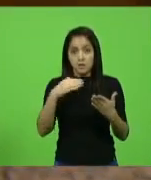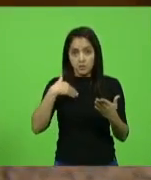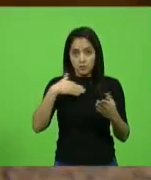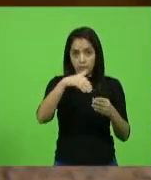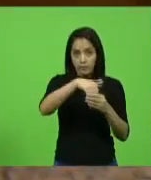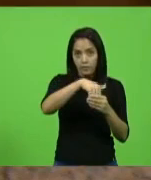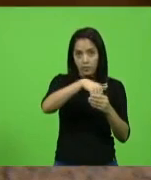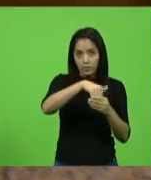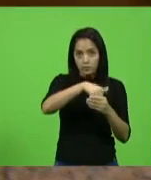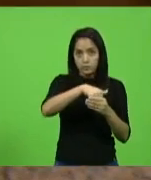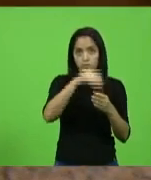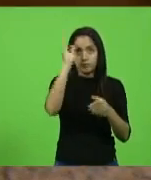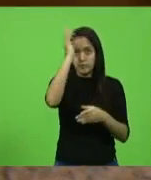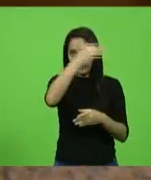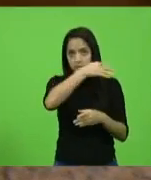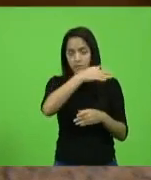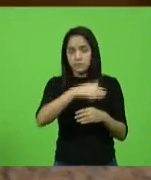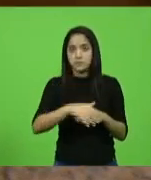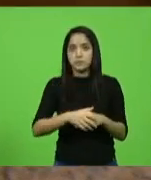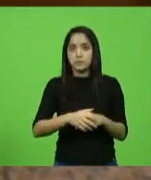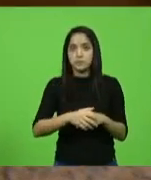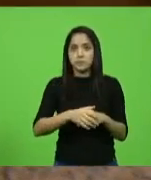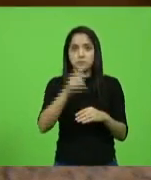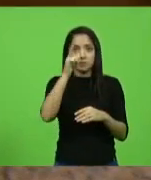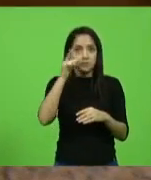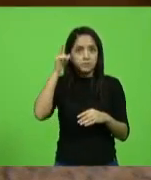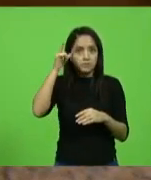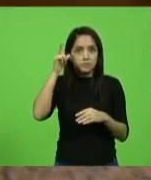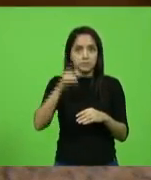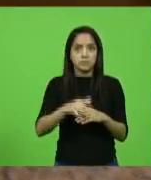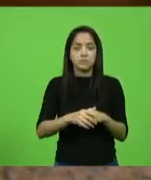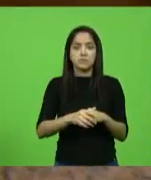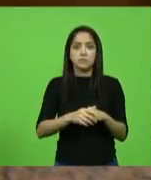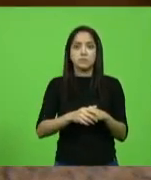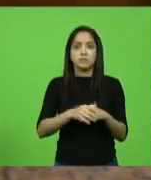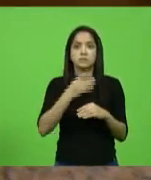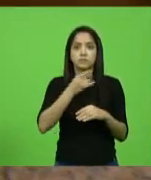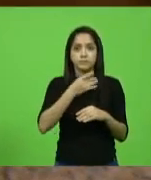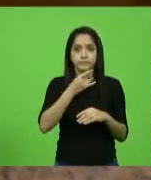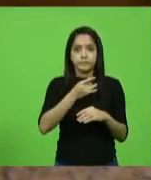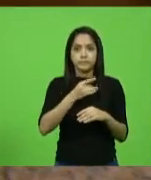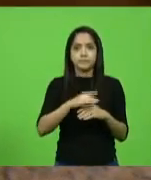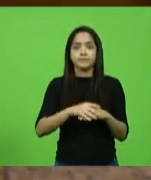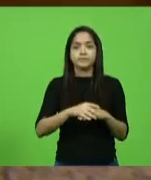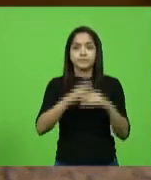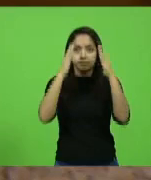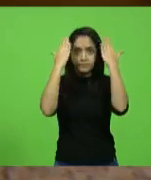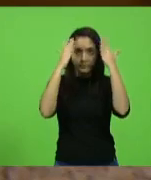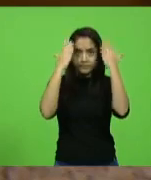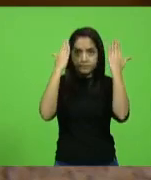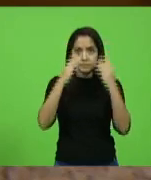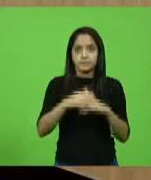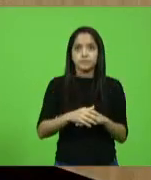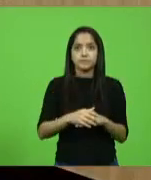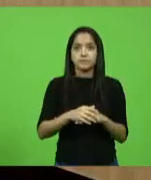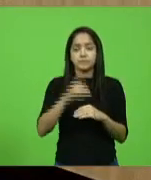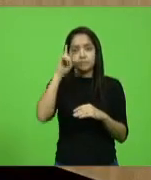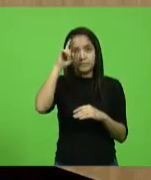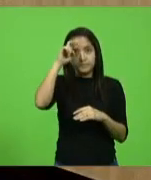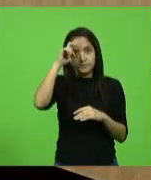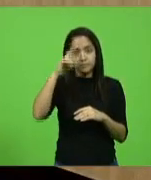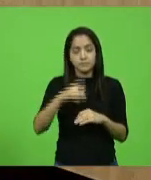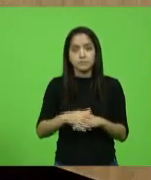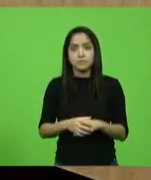Fabiano da Luz, Laércio Schuster, Valdir Cobalquini, José Milton Schaefer e Marcos Vieira. O